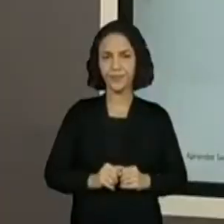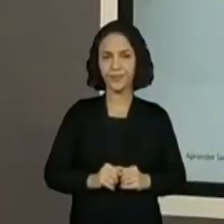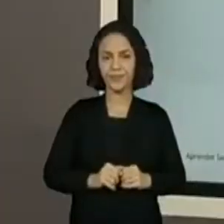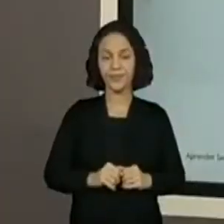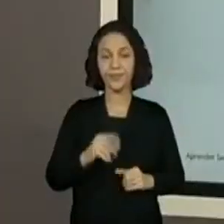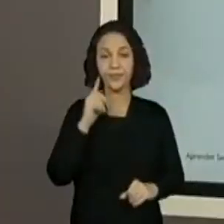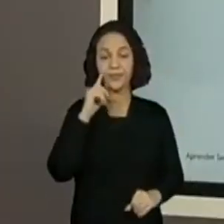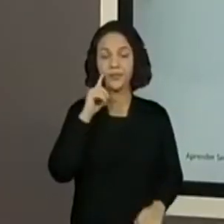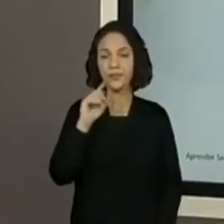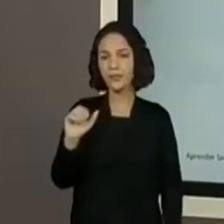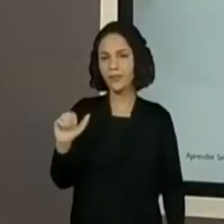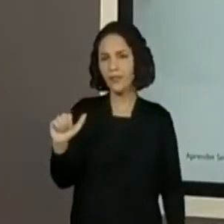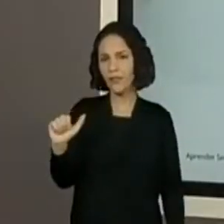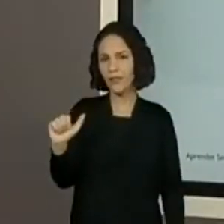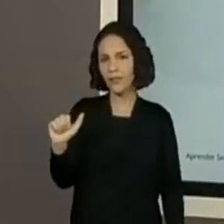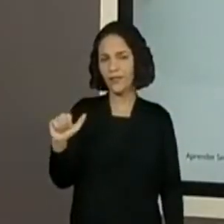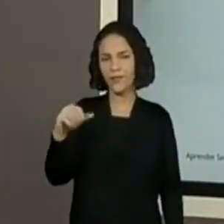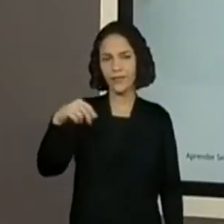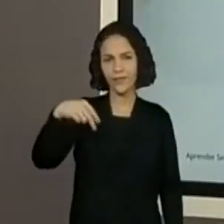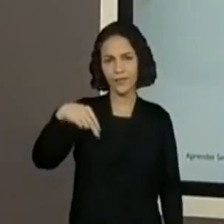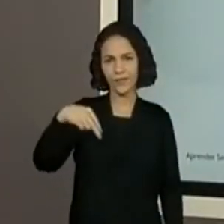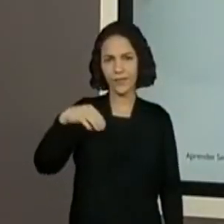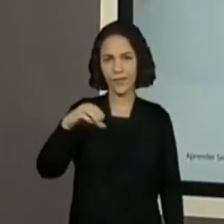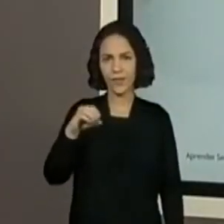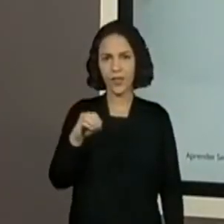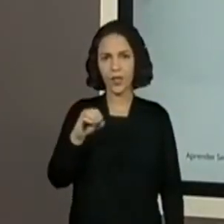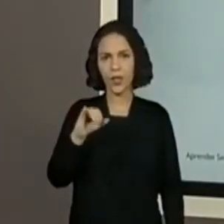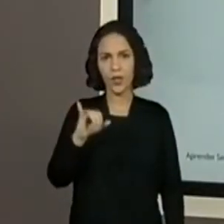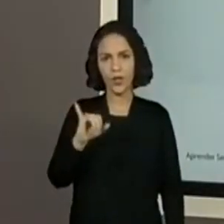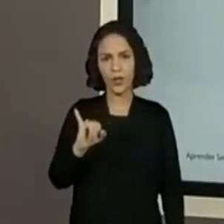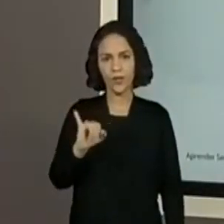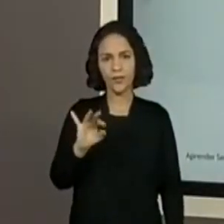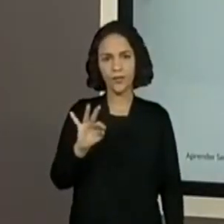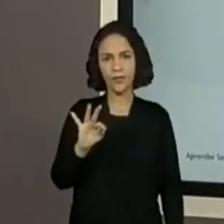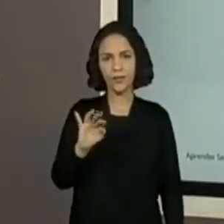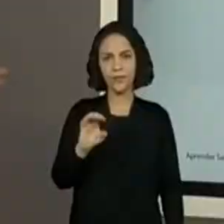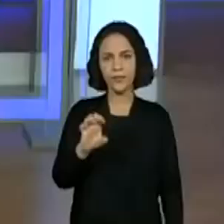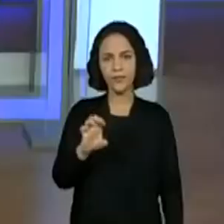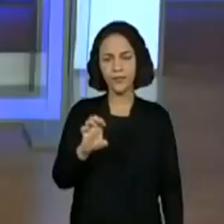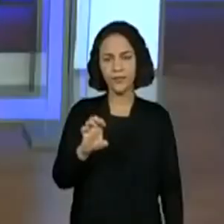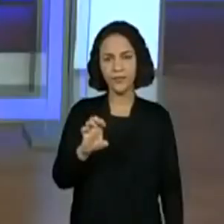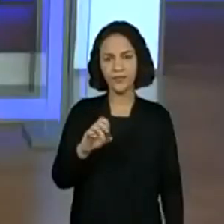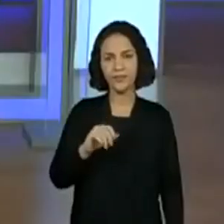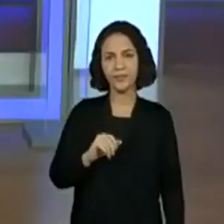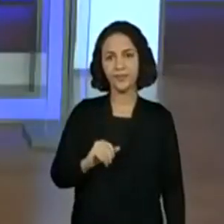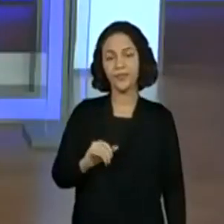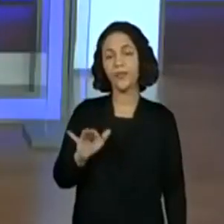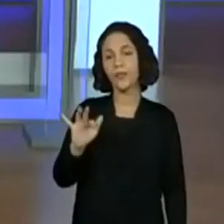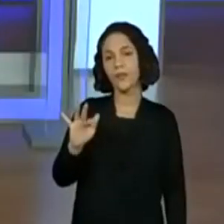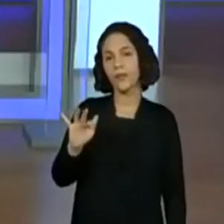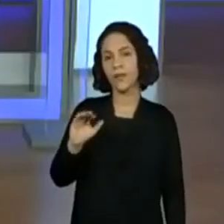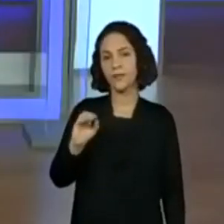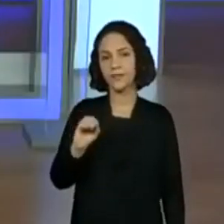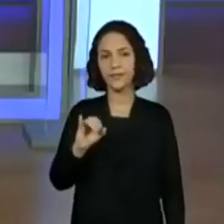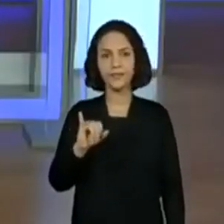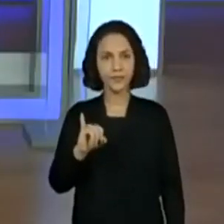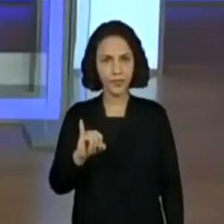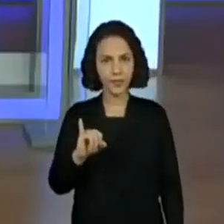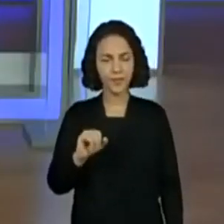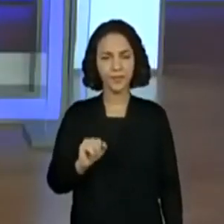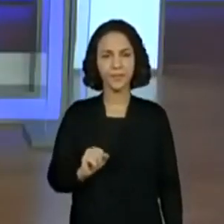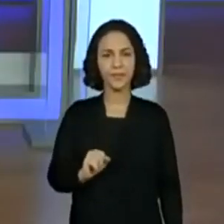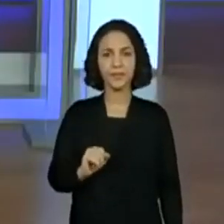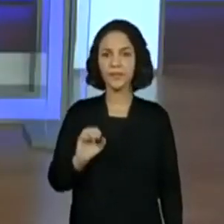A noite foi embora. Então, eu já começo com A. A. A. A. A. A letra A lá do